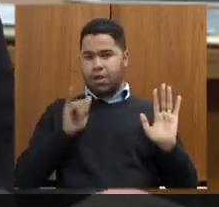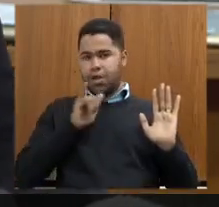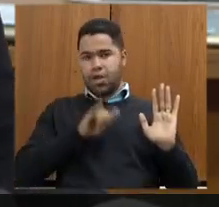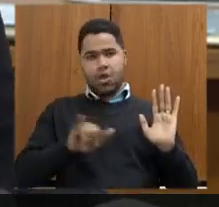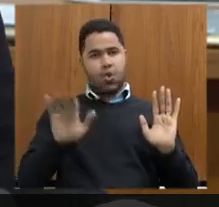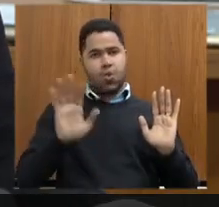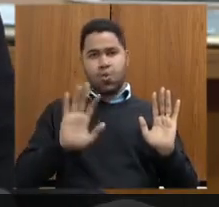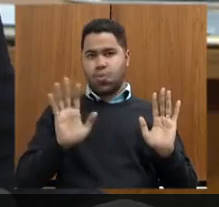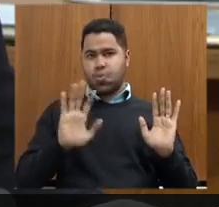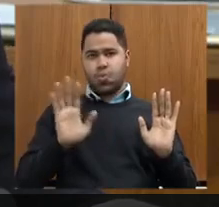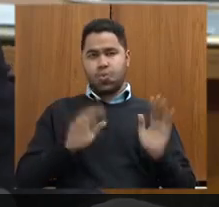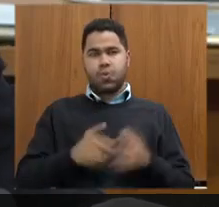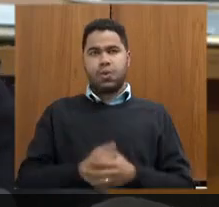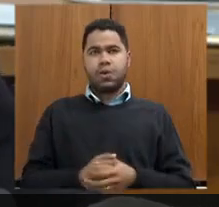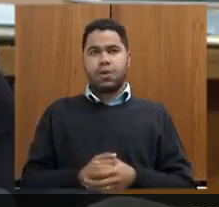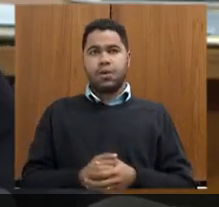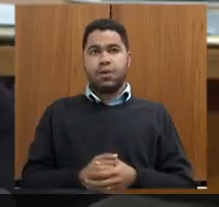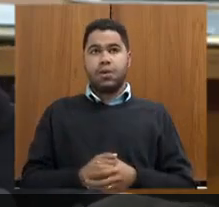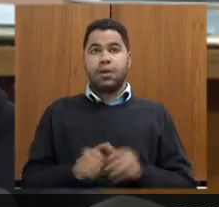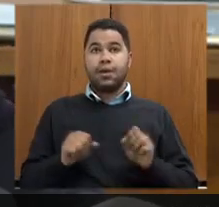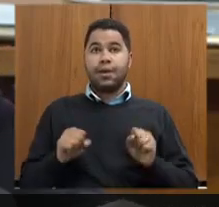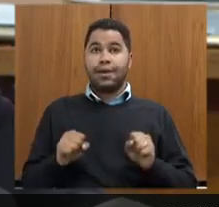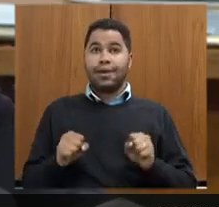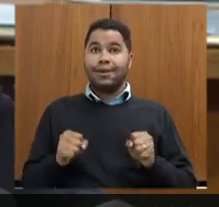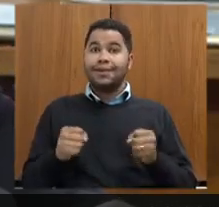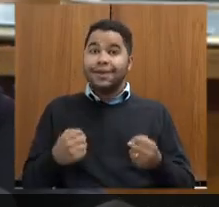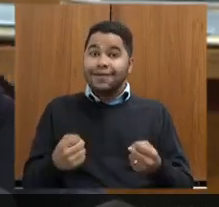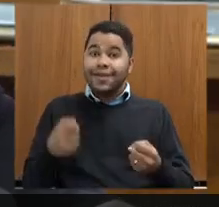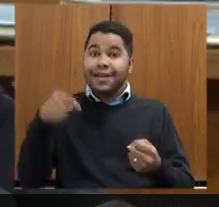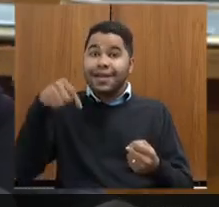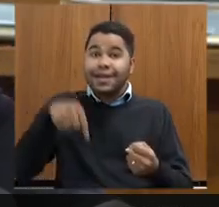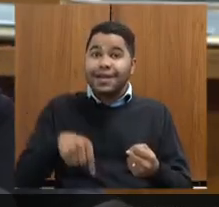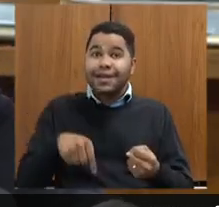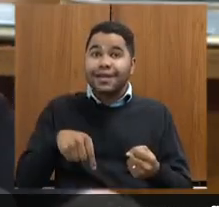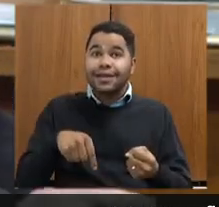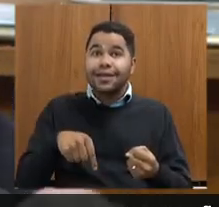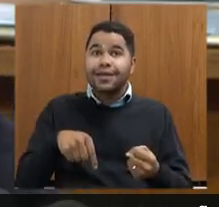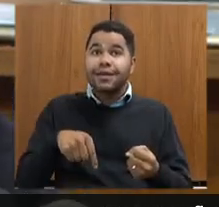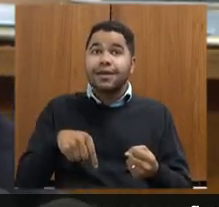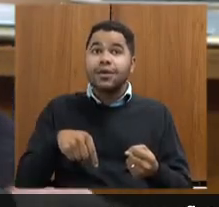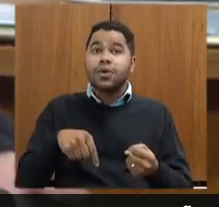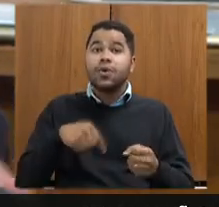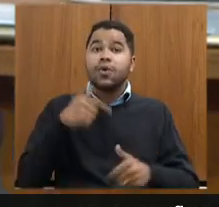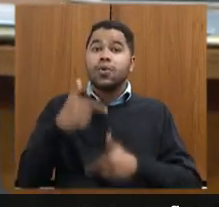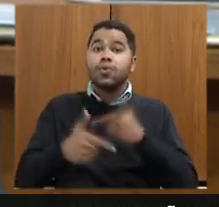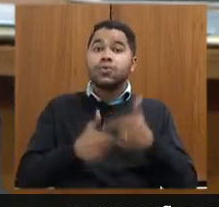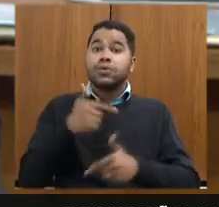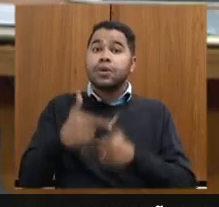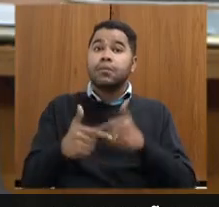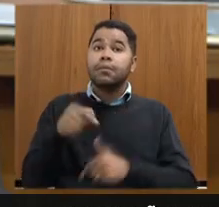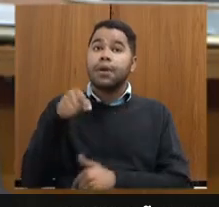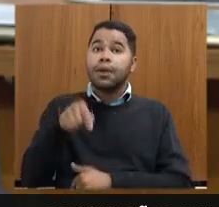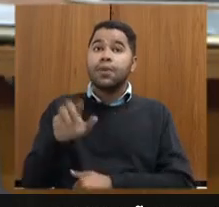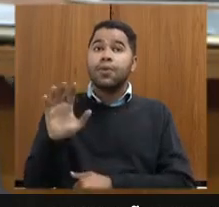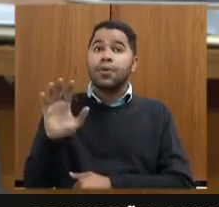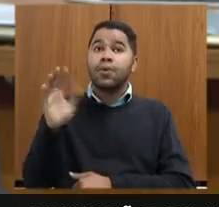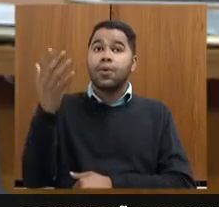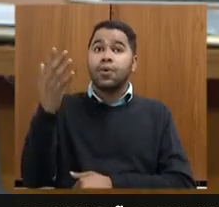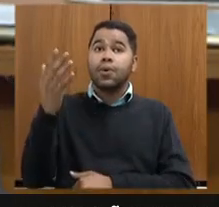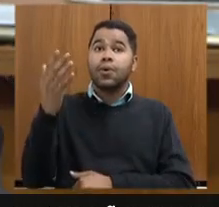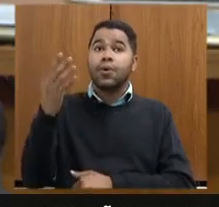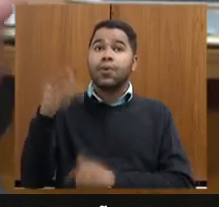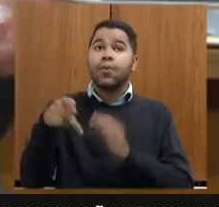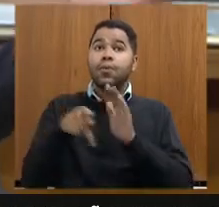aqui em momento algum eu defendi aqui um trabalho que é feito a nível